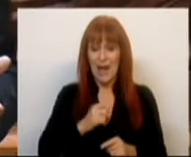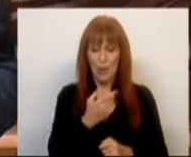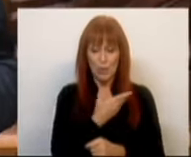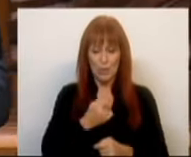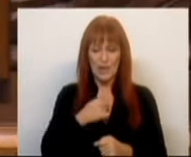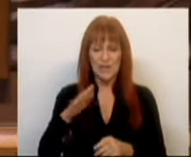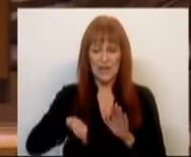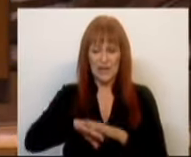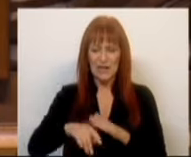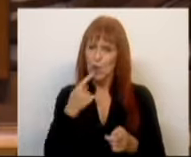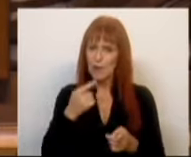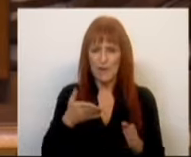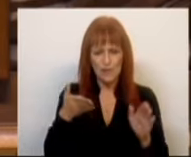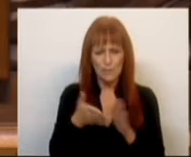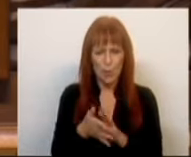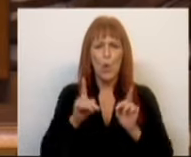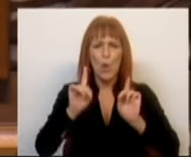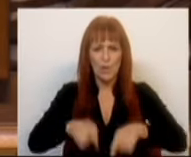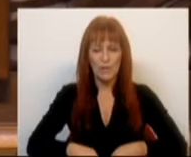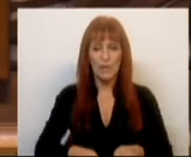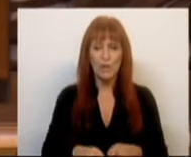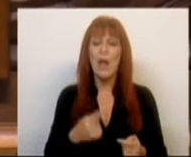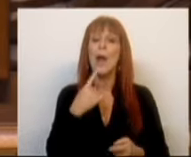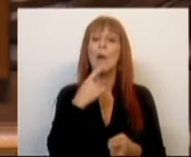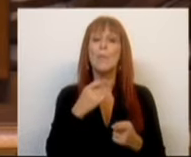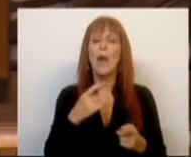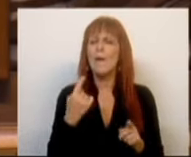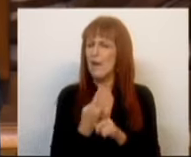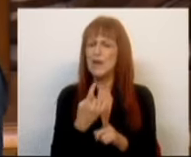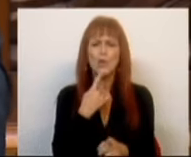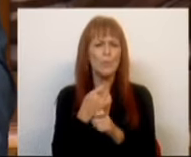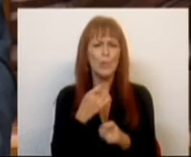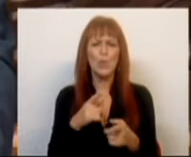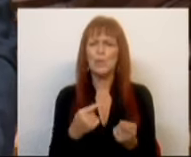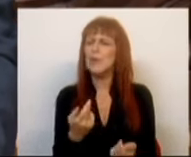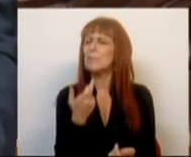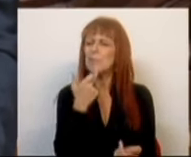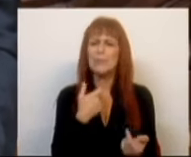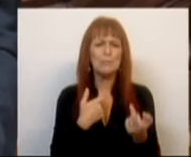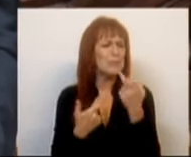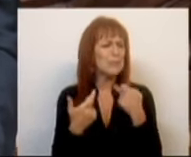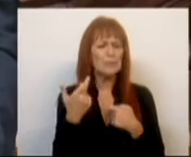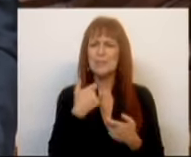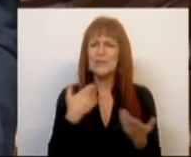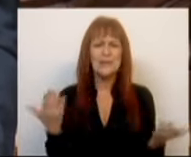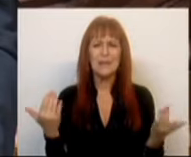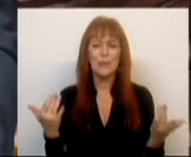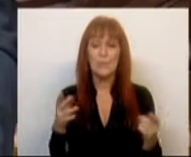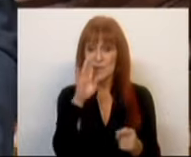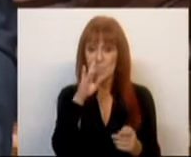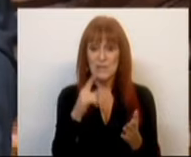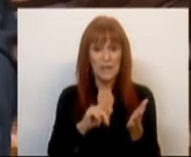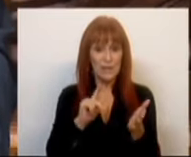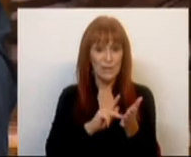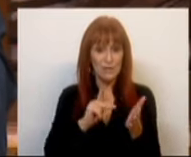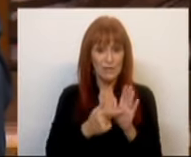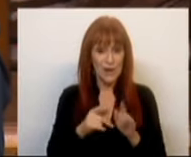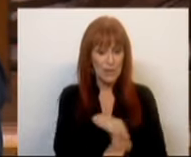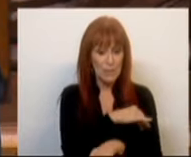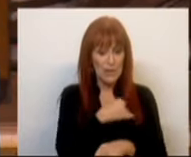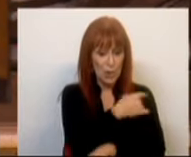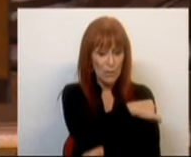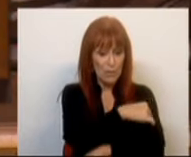reintroduzir a todo custo. Mas há várias perguntas que ficaram por responder. Se falta técnico, médico e